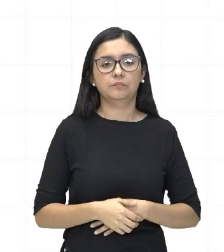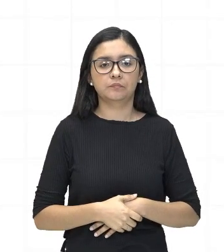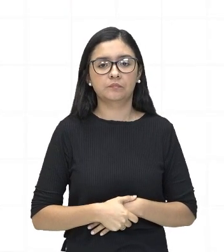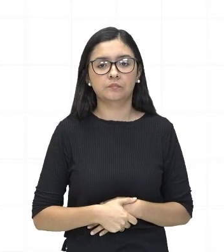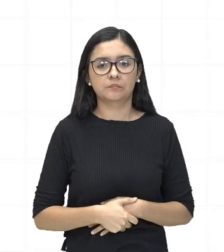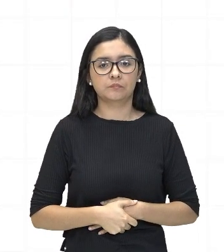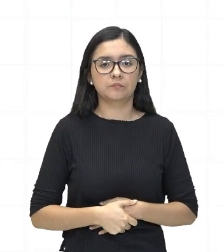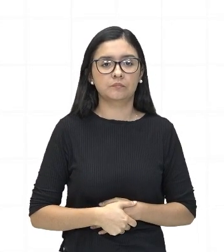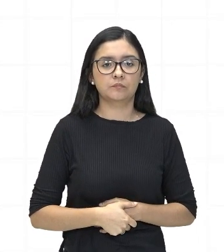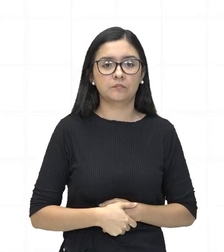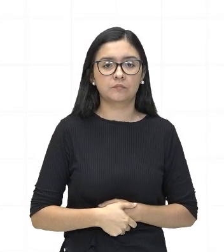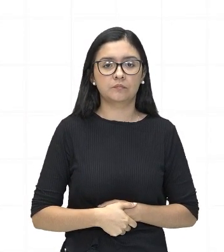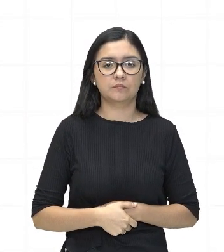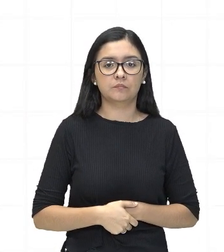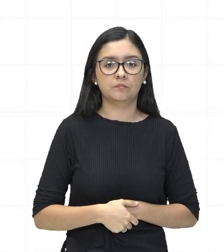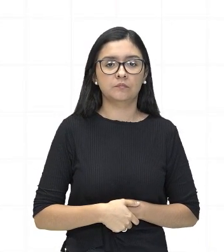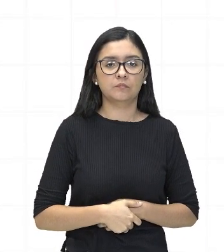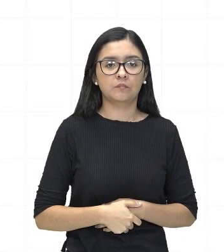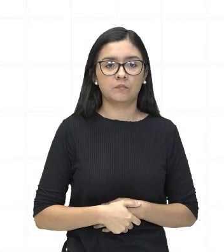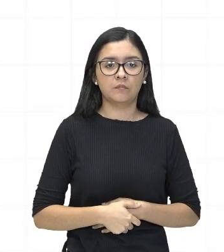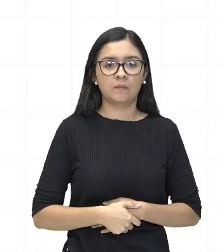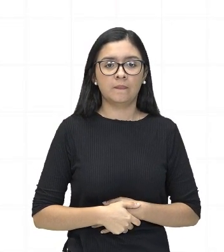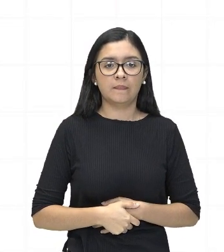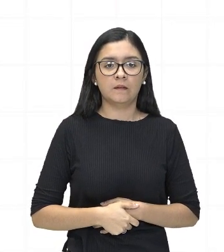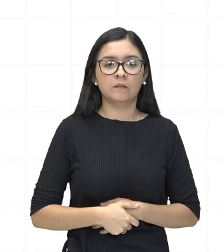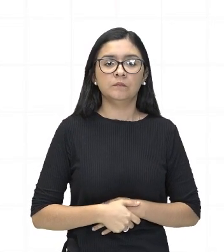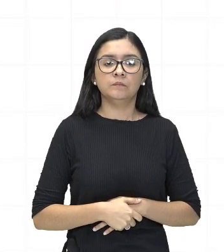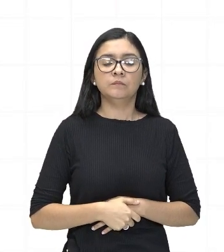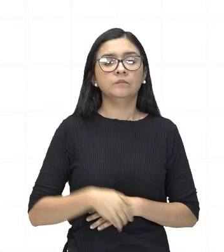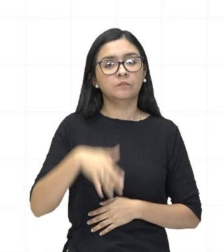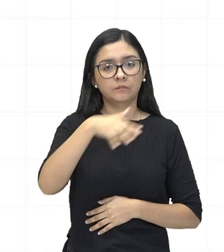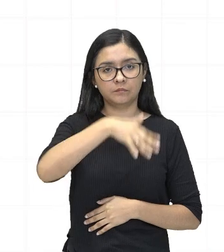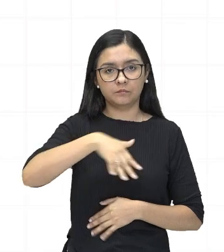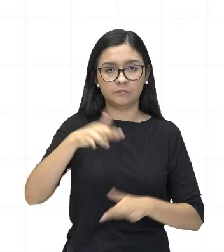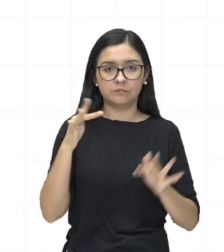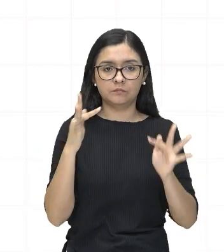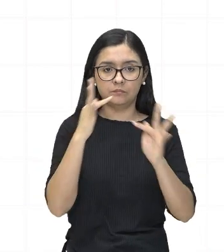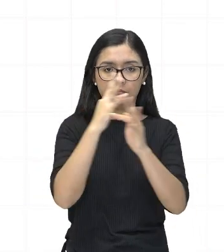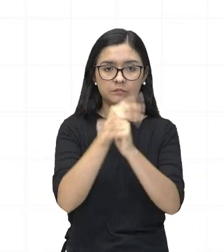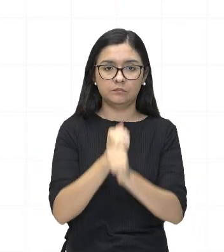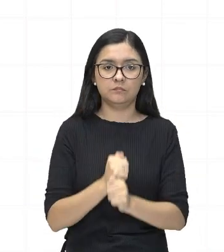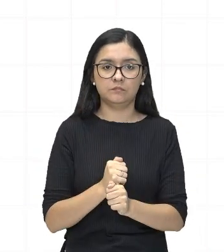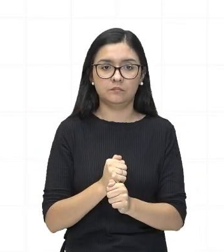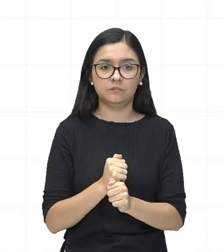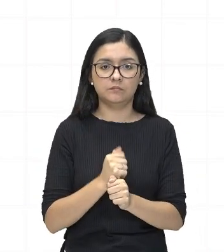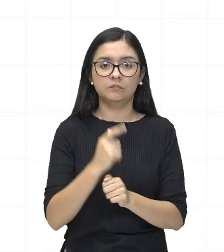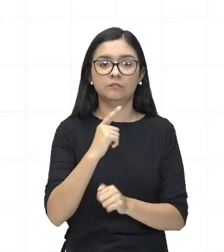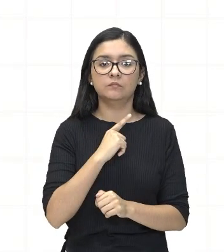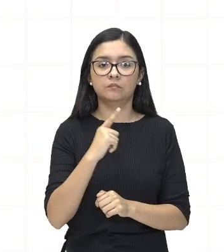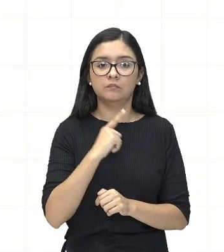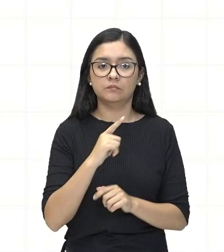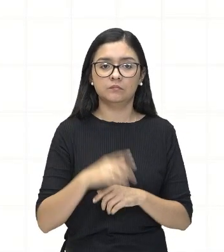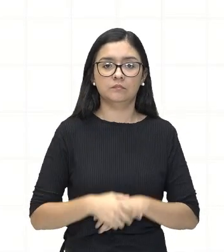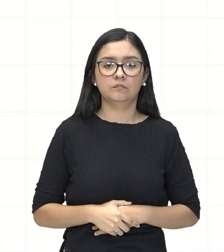Olha só. Então, na física, nós temos aí o lançamento de um...